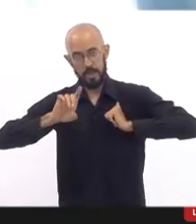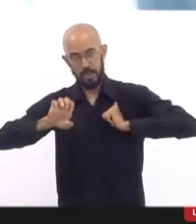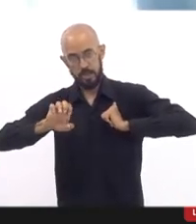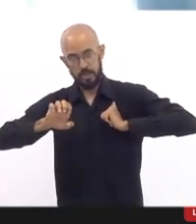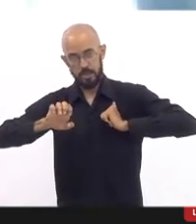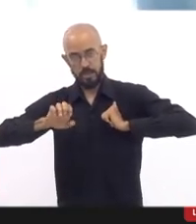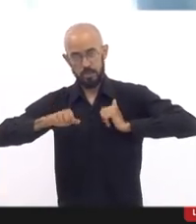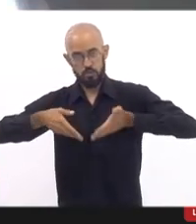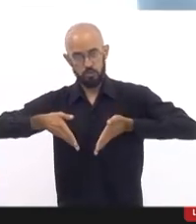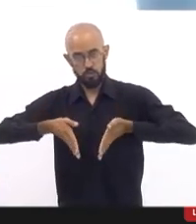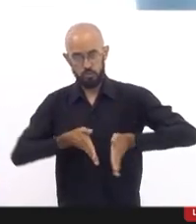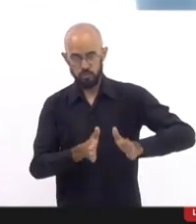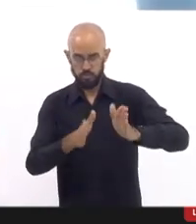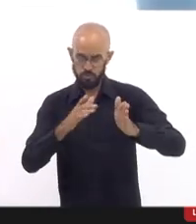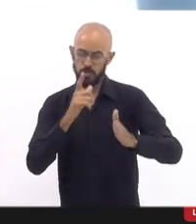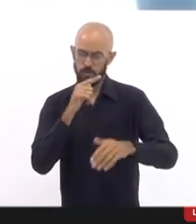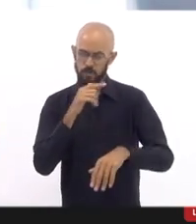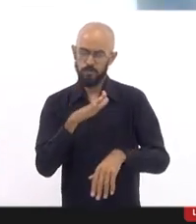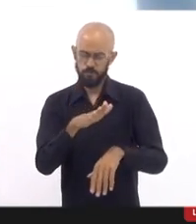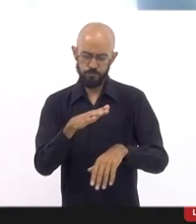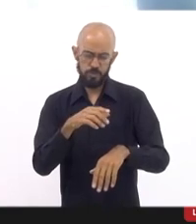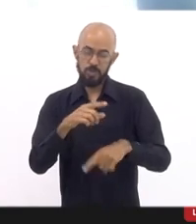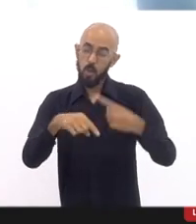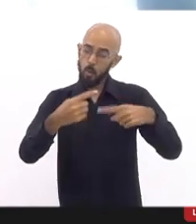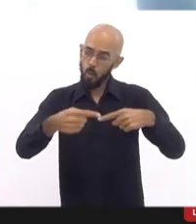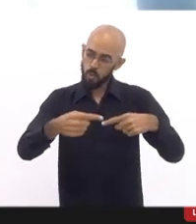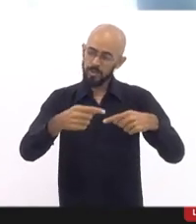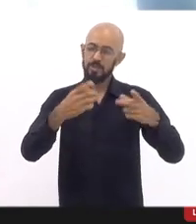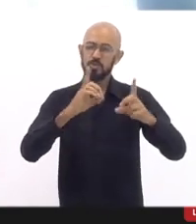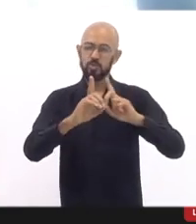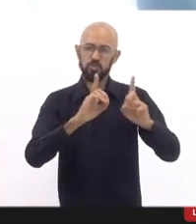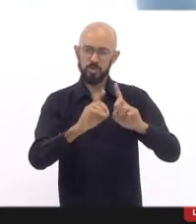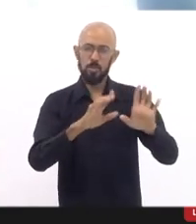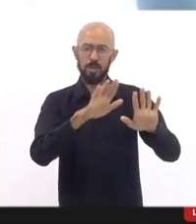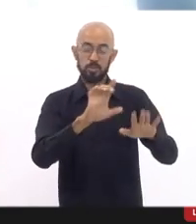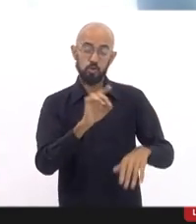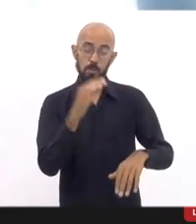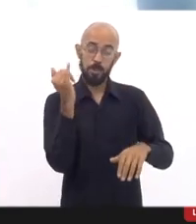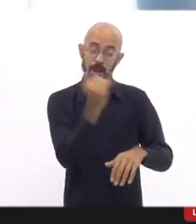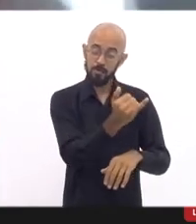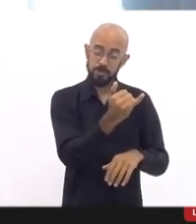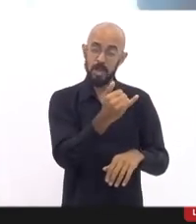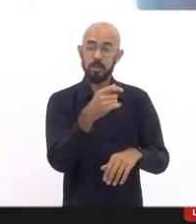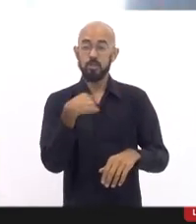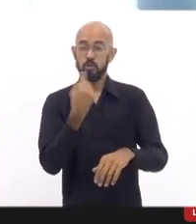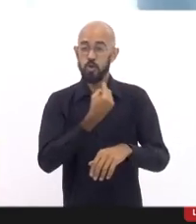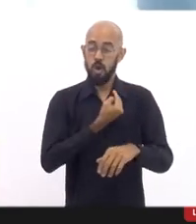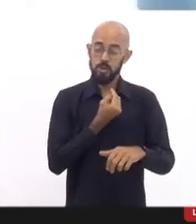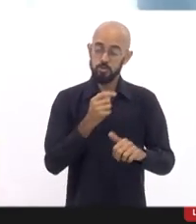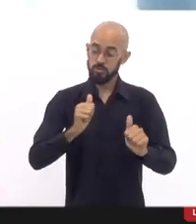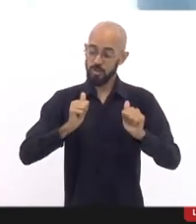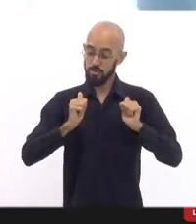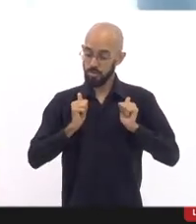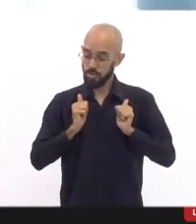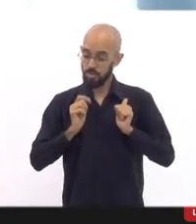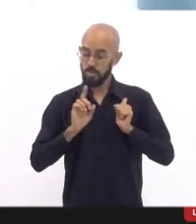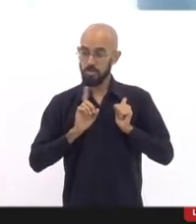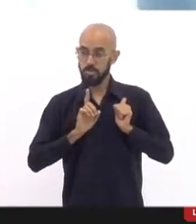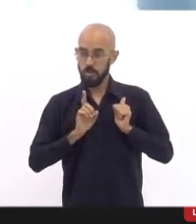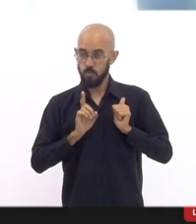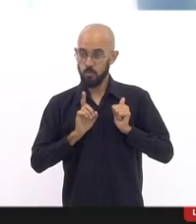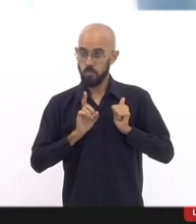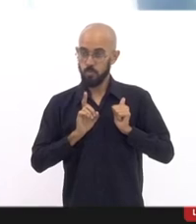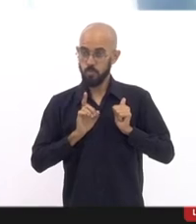feito. Então, mas isso é uma outra discussão, não vamos fugir do nosso foco, é só para dizer que a gente não está alheio ao que se passa em Petrópolis.